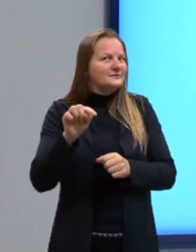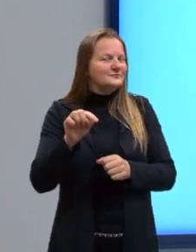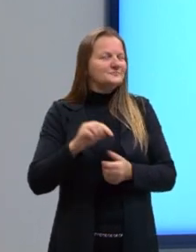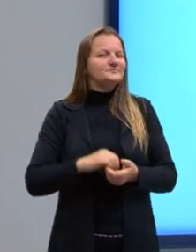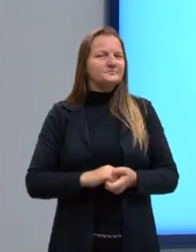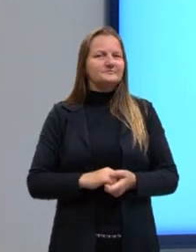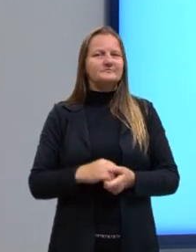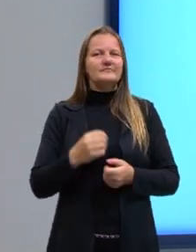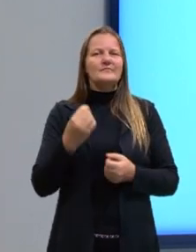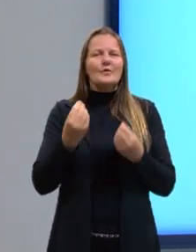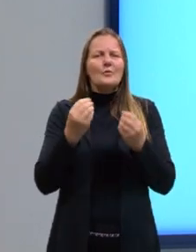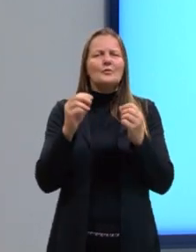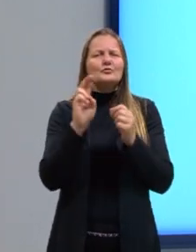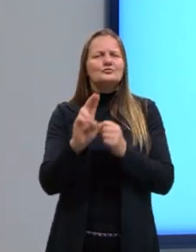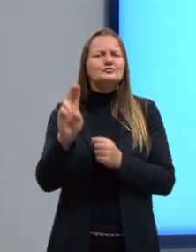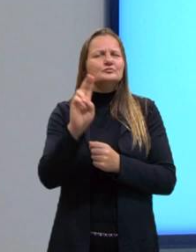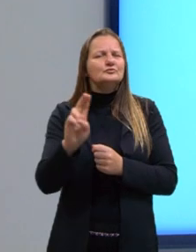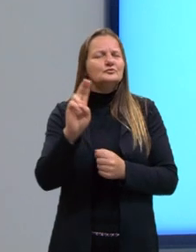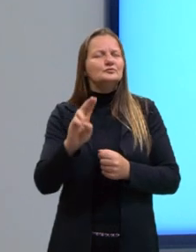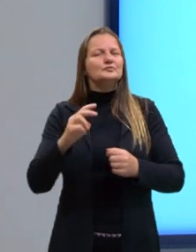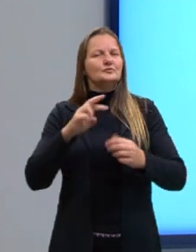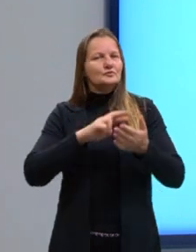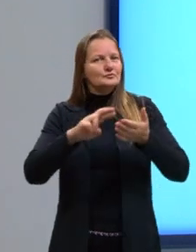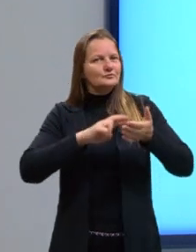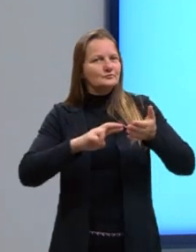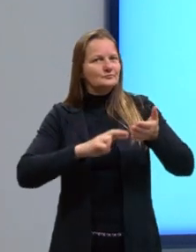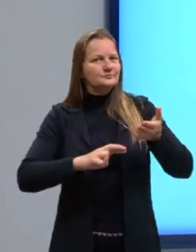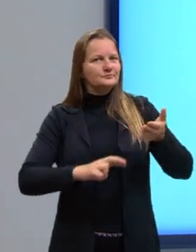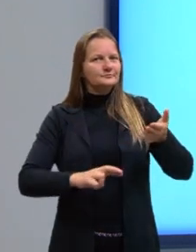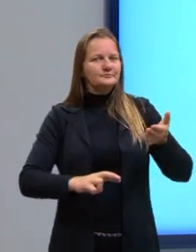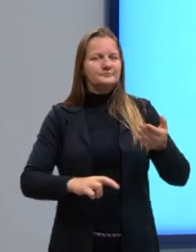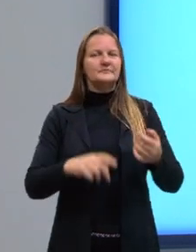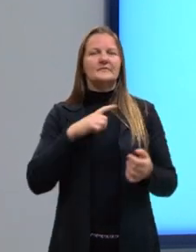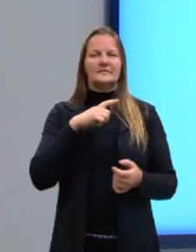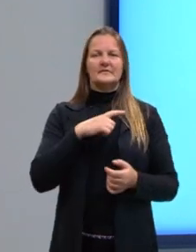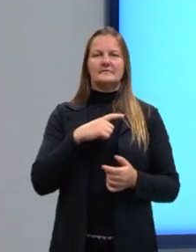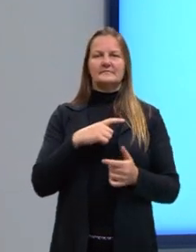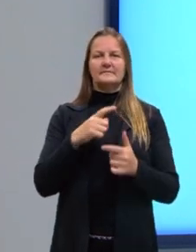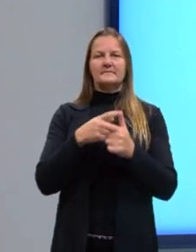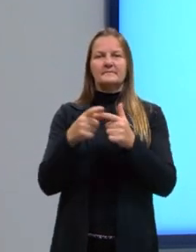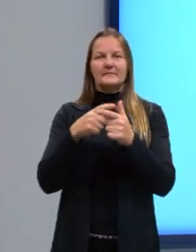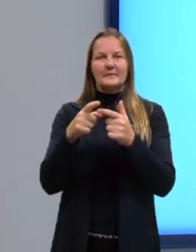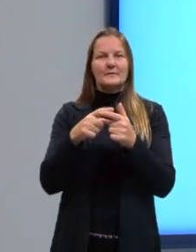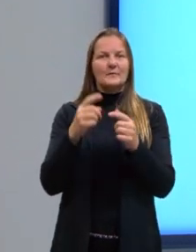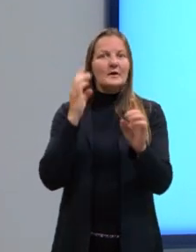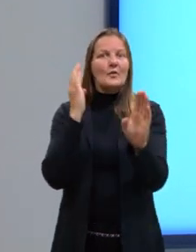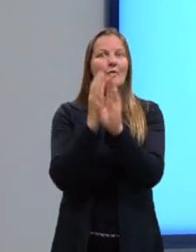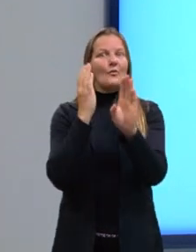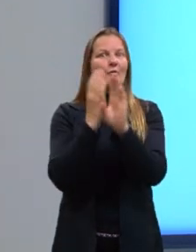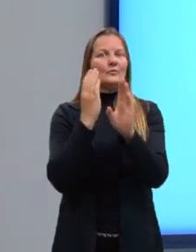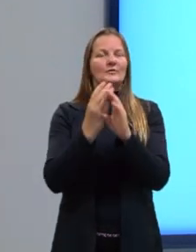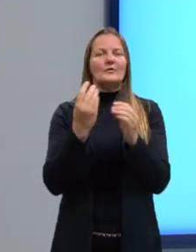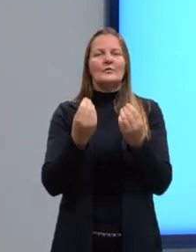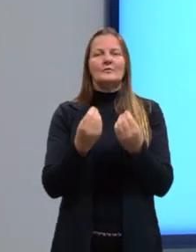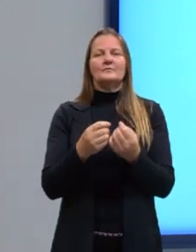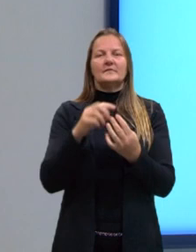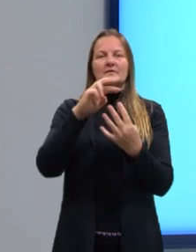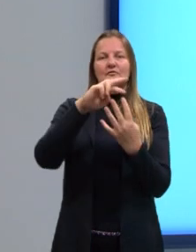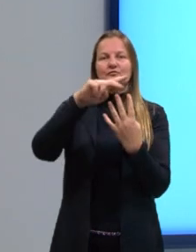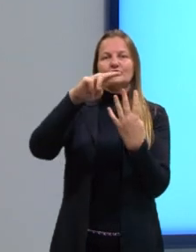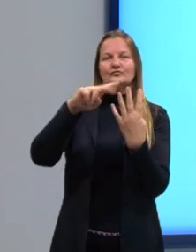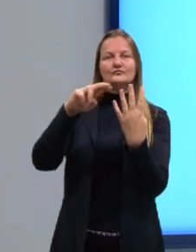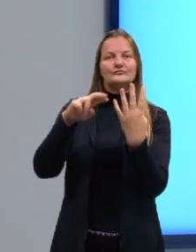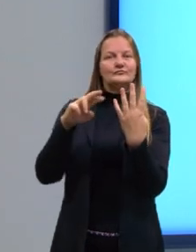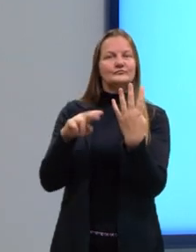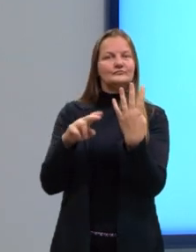sinônimos de uso frequente nessas redações são, então, problema, que a gente encontra quatro outras formas